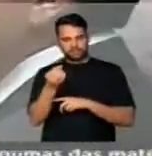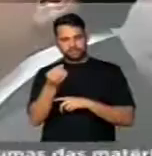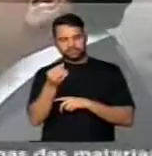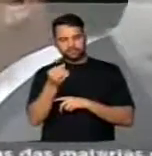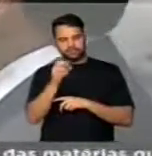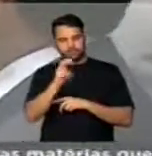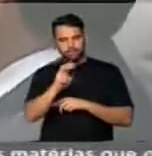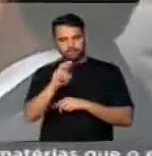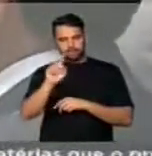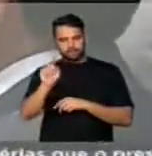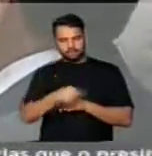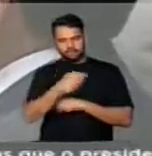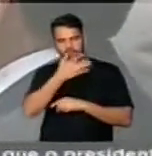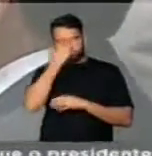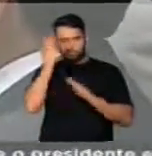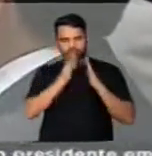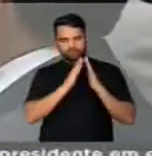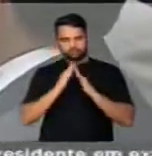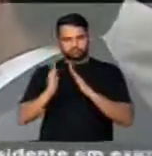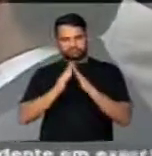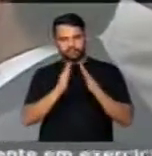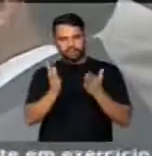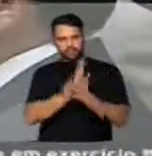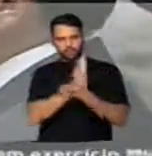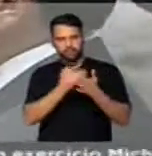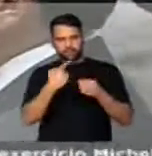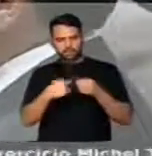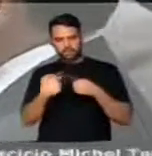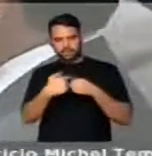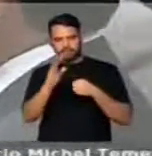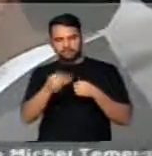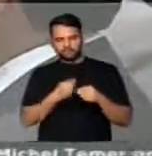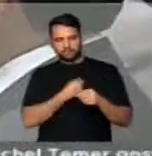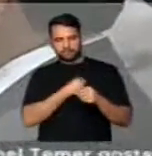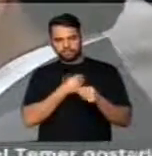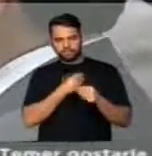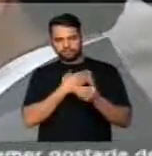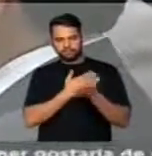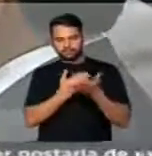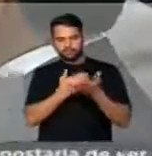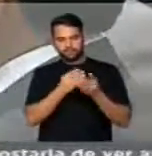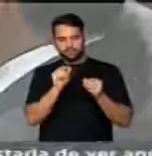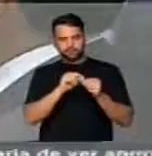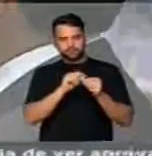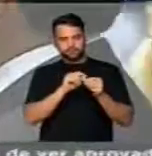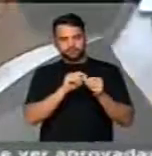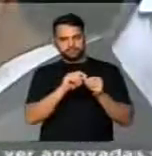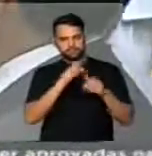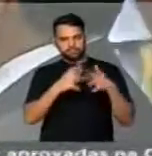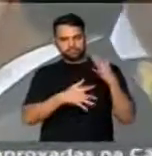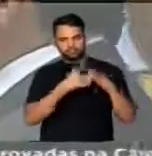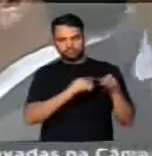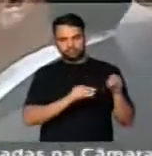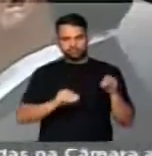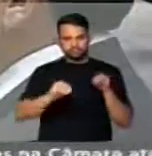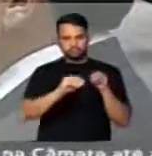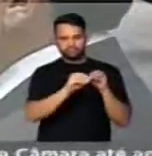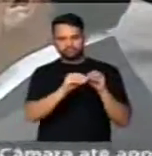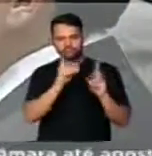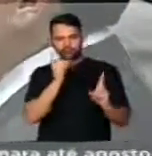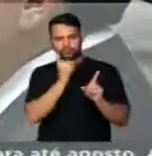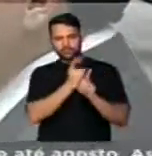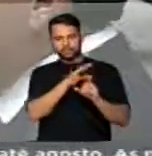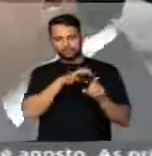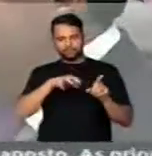mil habitantes. Algumas cidades já passam por um processo de conurbação, portanto, de encontro das suas